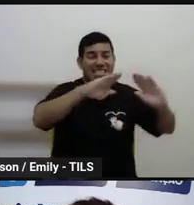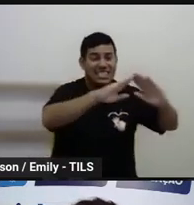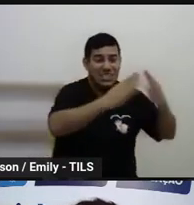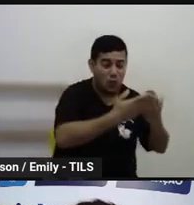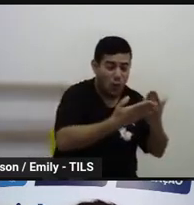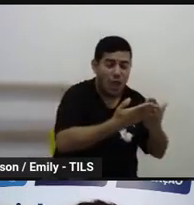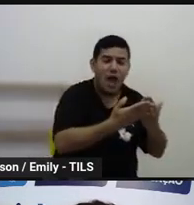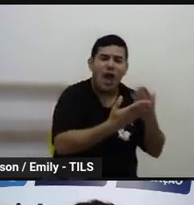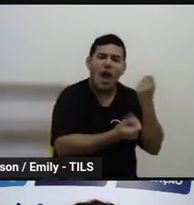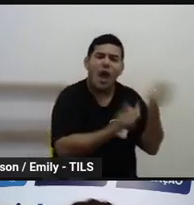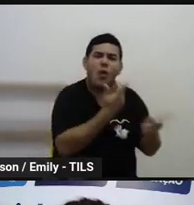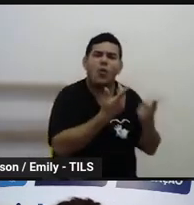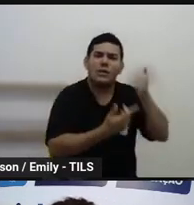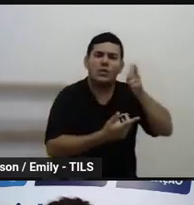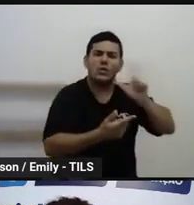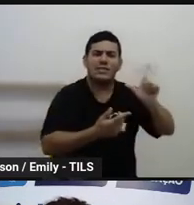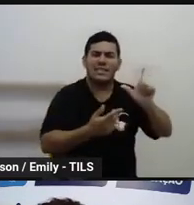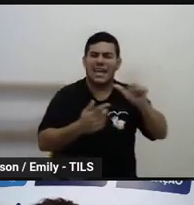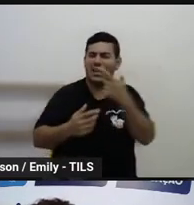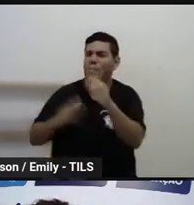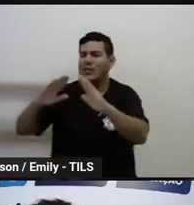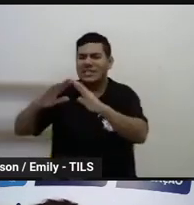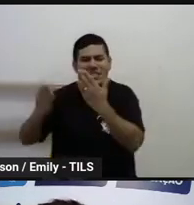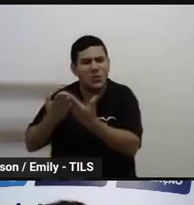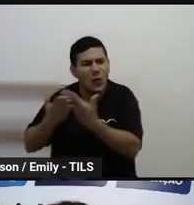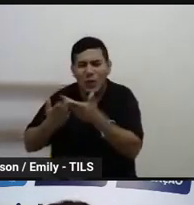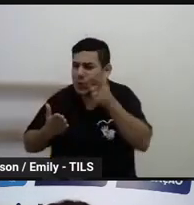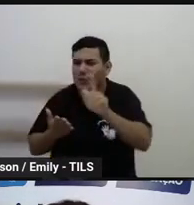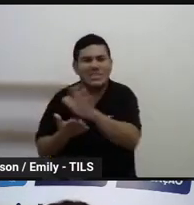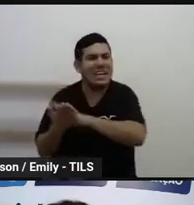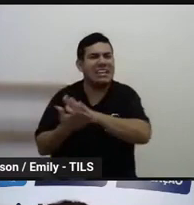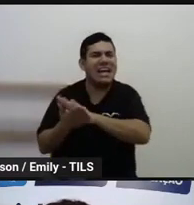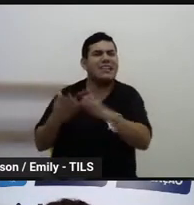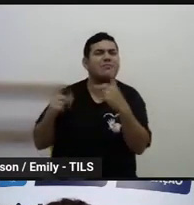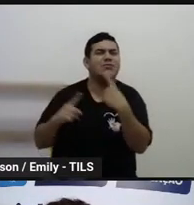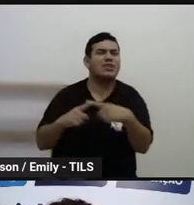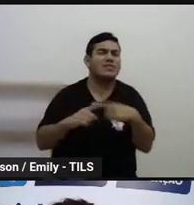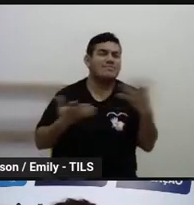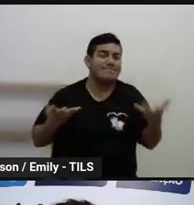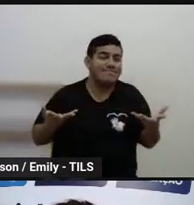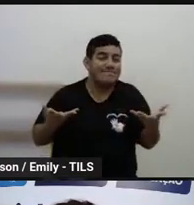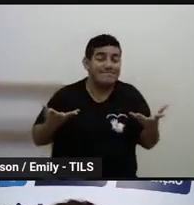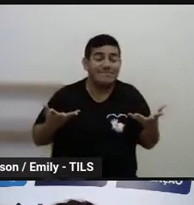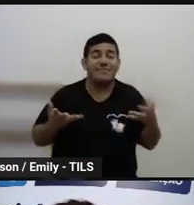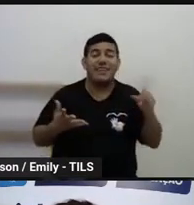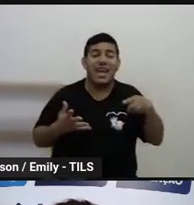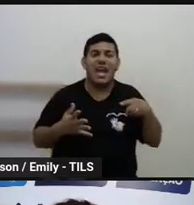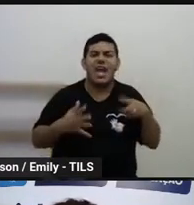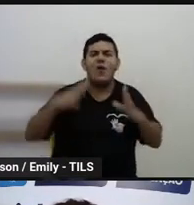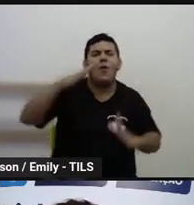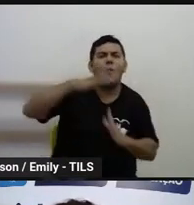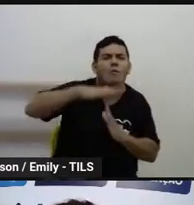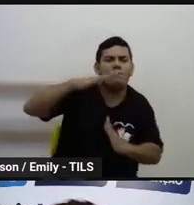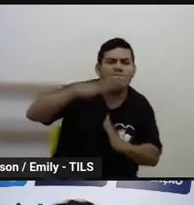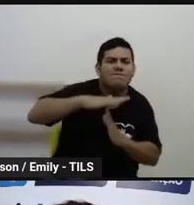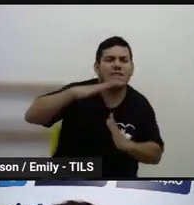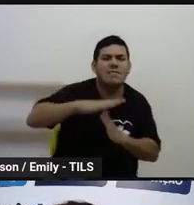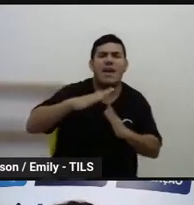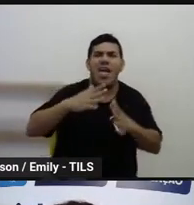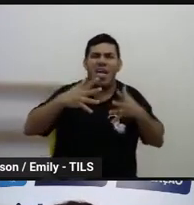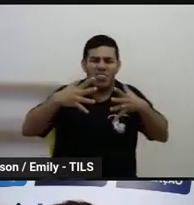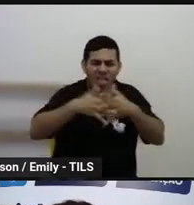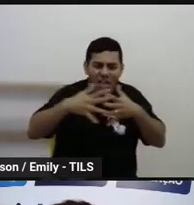algumas alcançam os resultados, outras não alcançam o resultado. Quais são os entraves? A gente precisa conhecer os